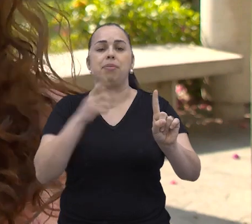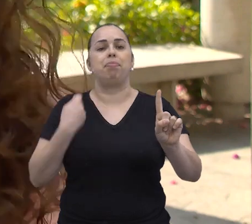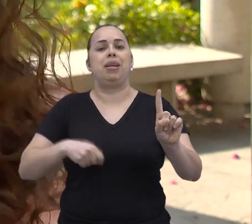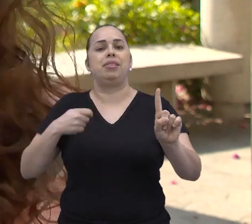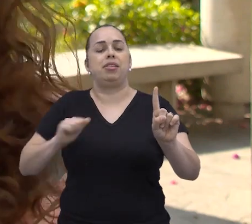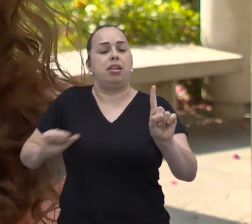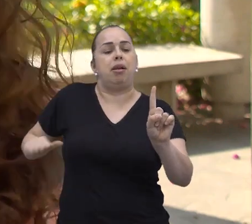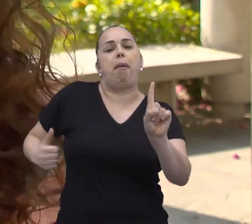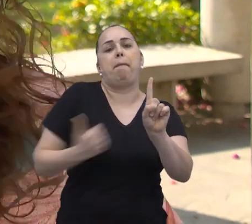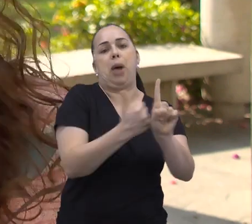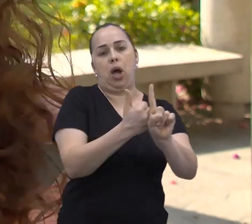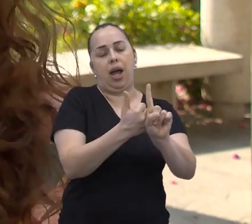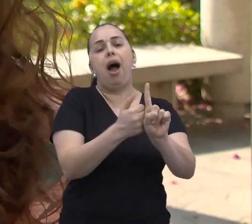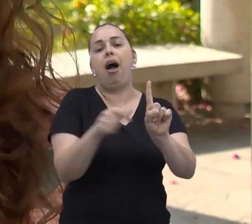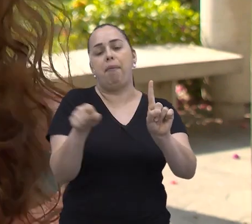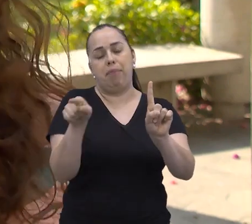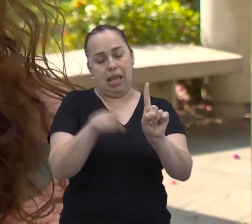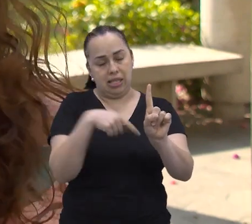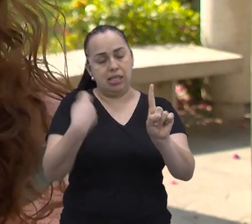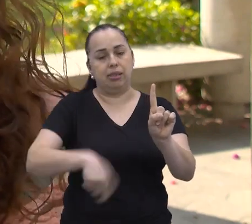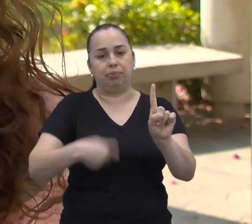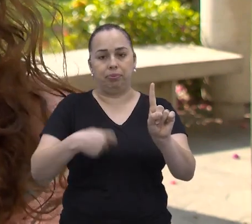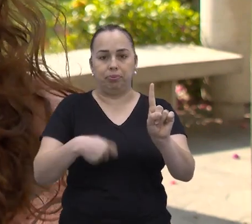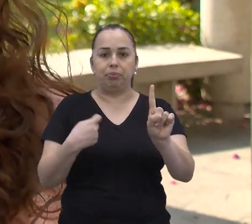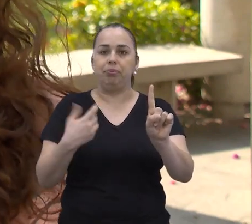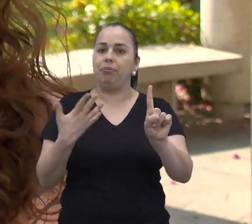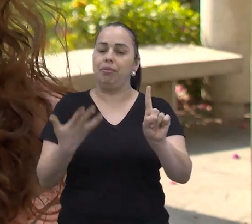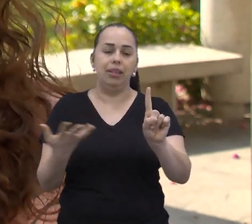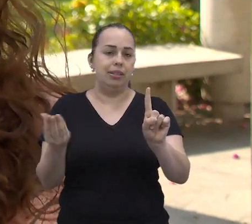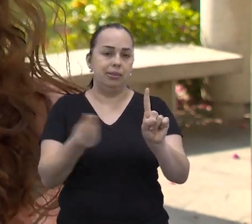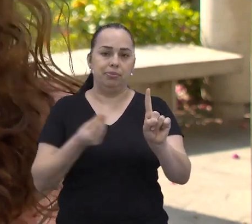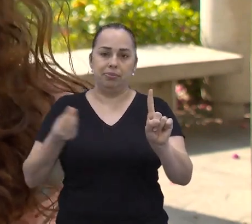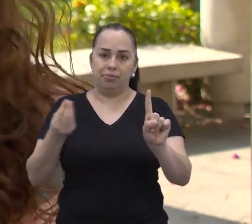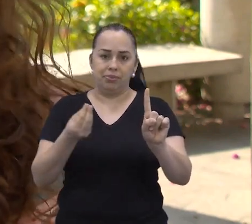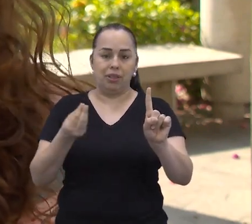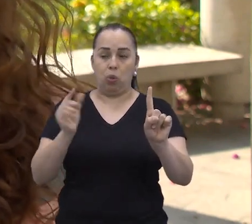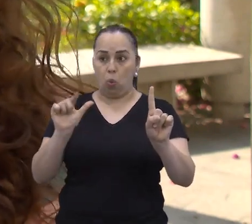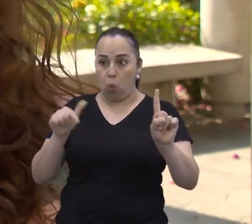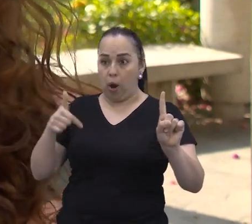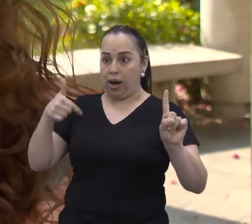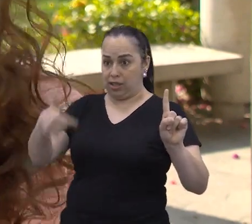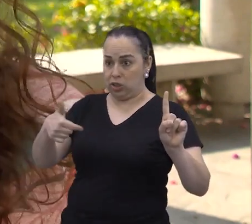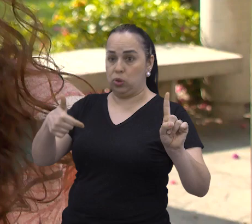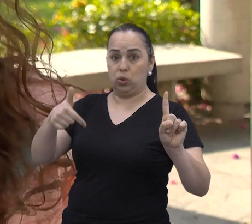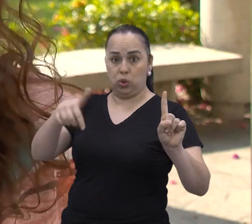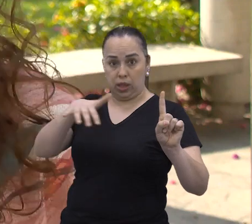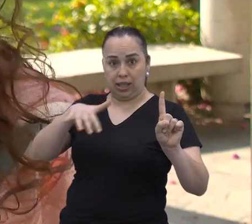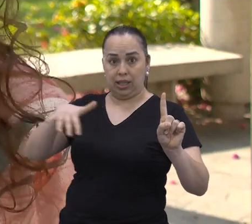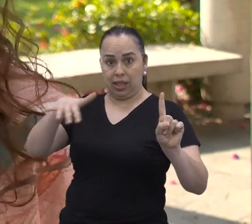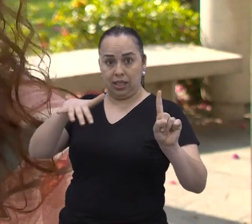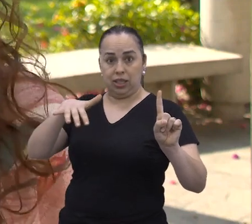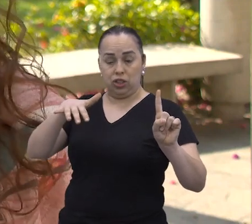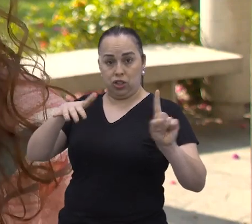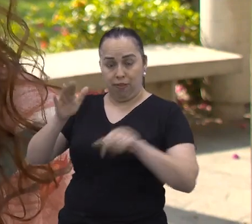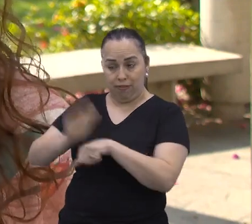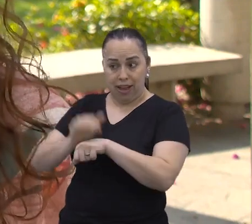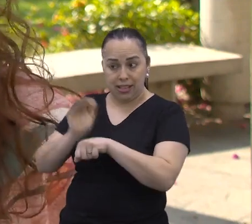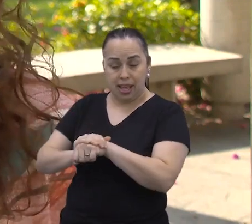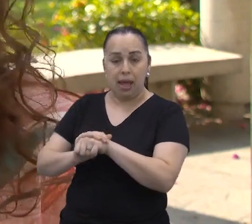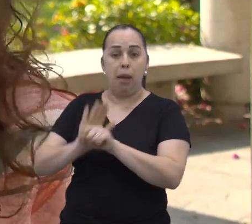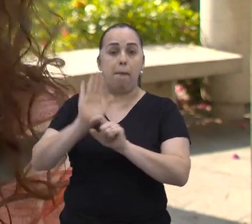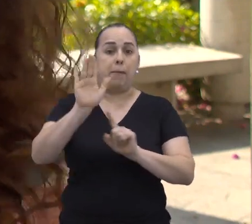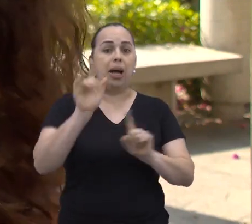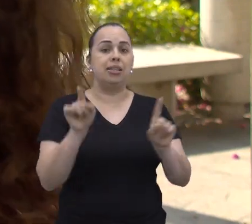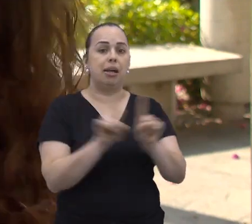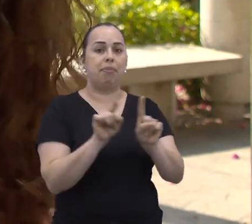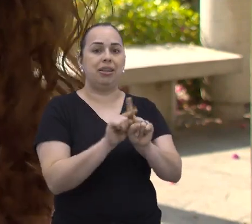mas a gente precisa dar a mão também e apoiá-la. Então, não só com ações do trabalho em si de executar,